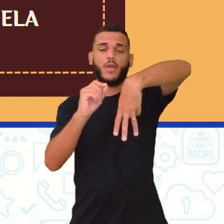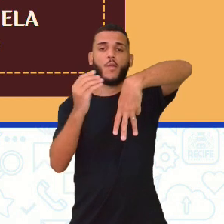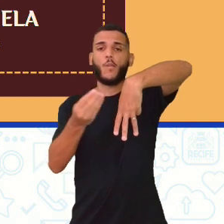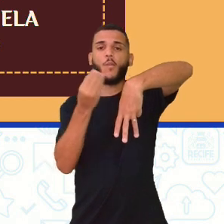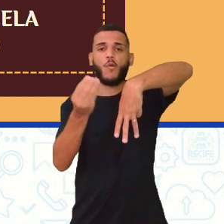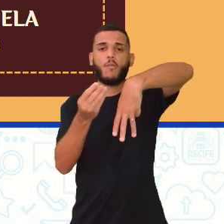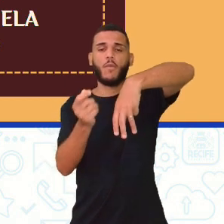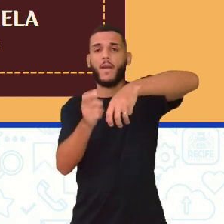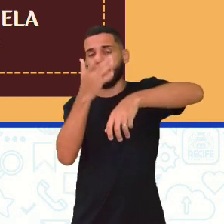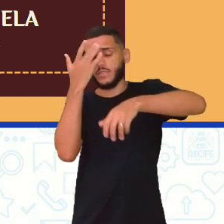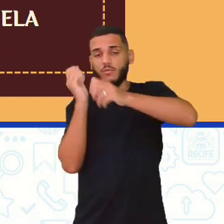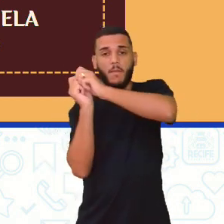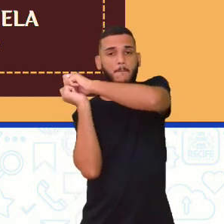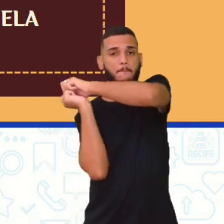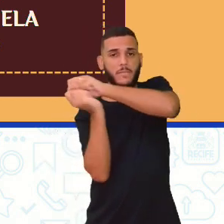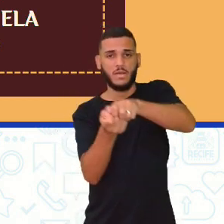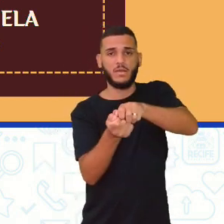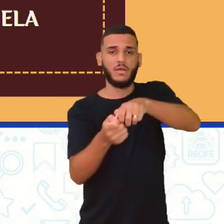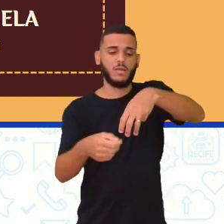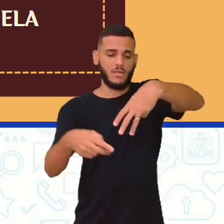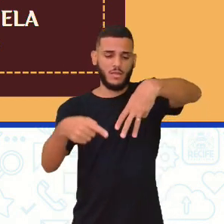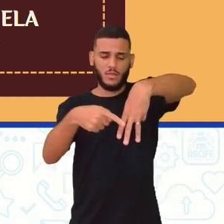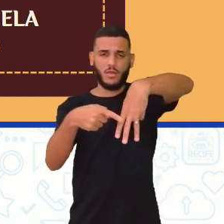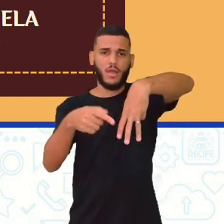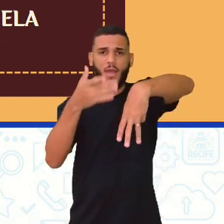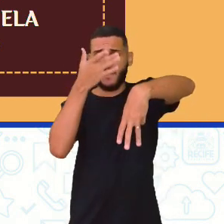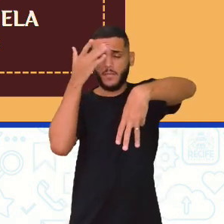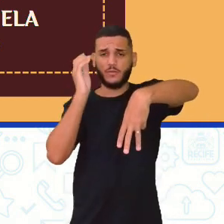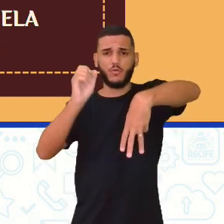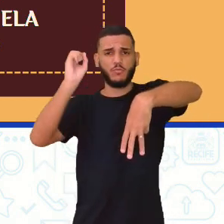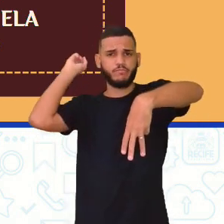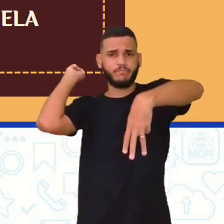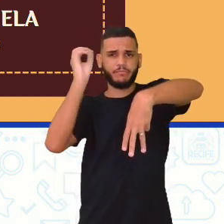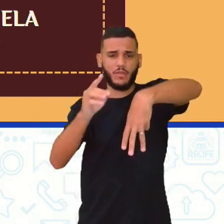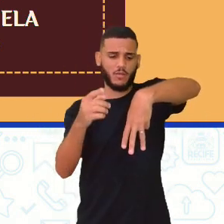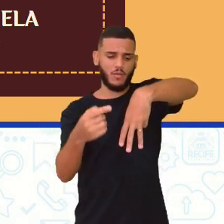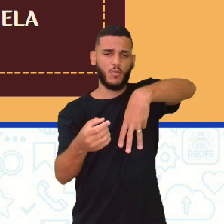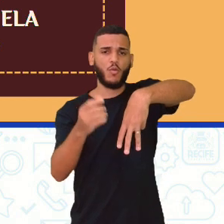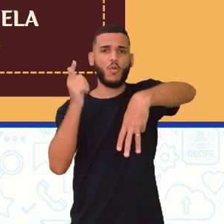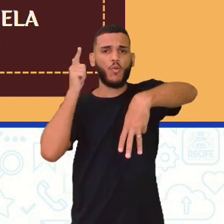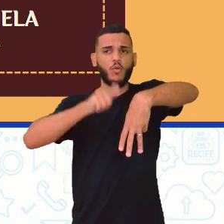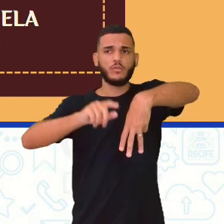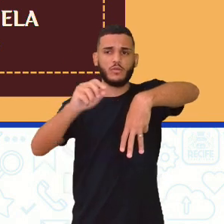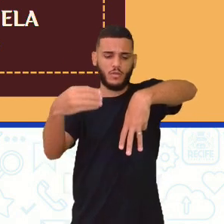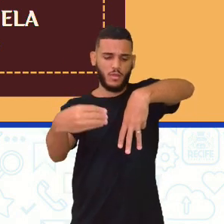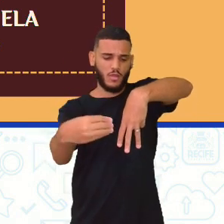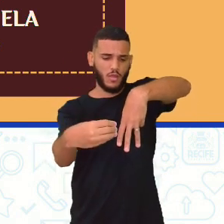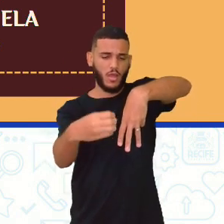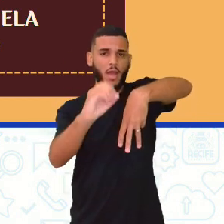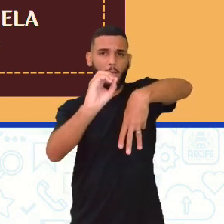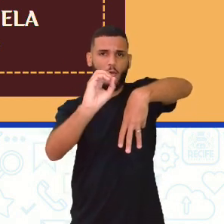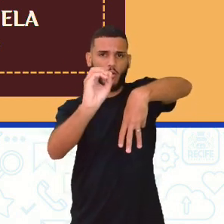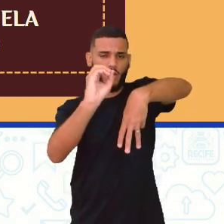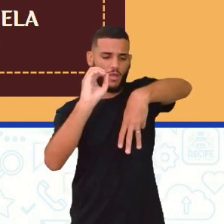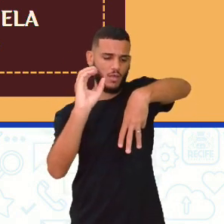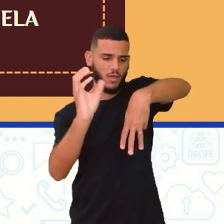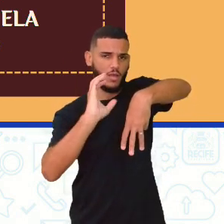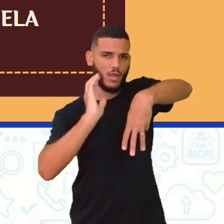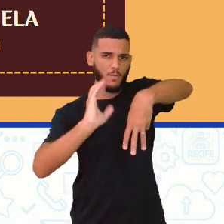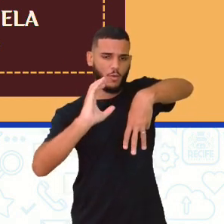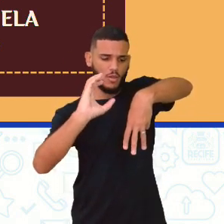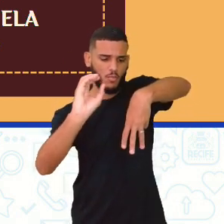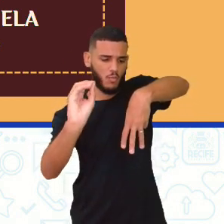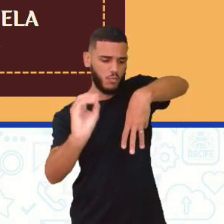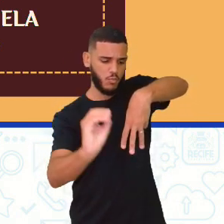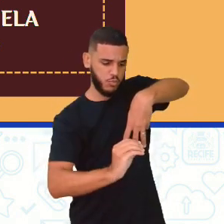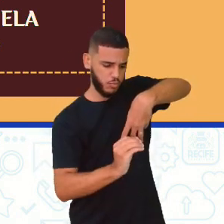rebatedor é se o arremessador acertar a bola nesse wicket, né? Então, tem um sensorzinho